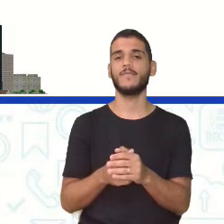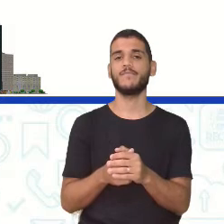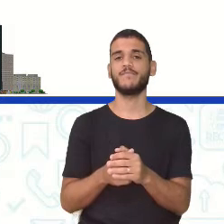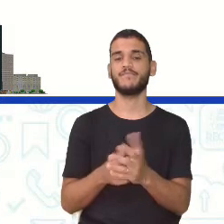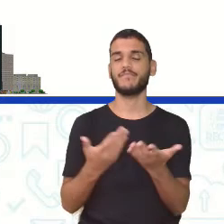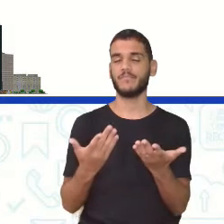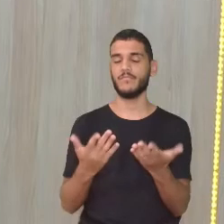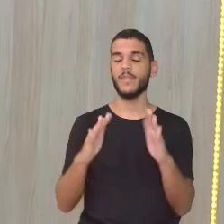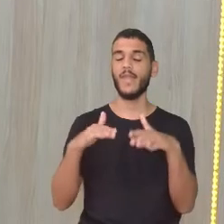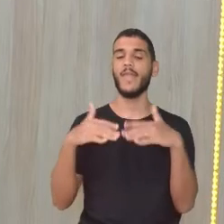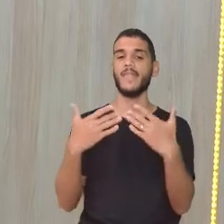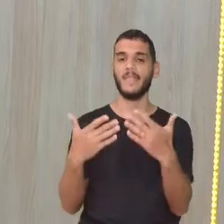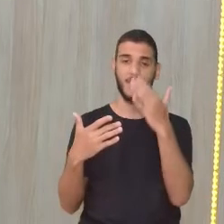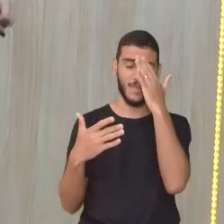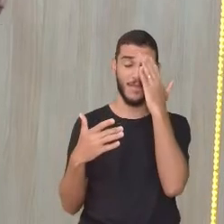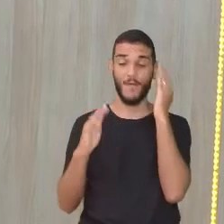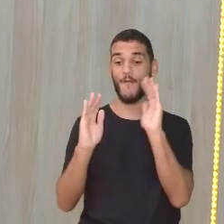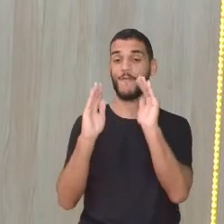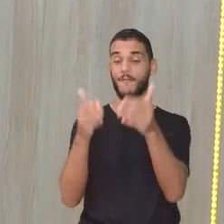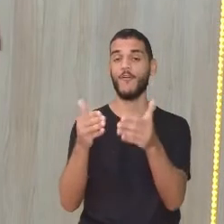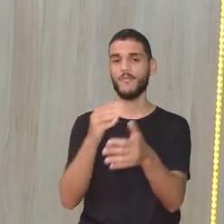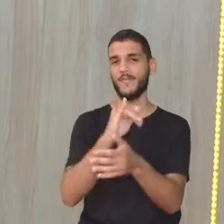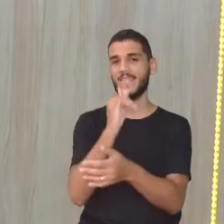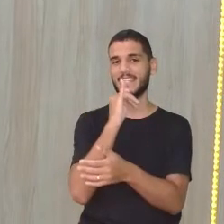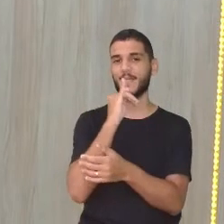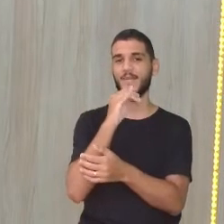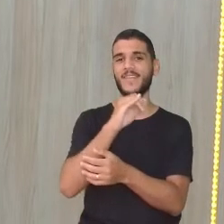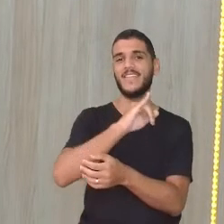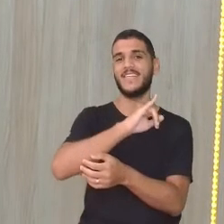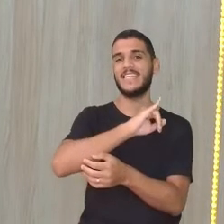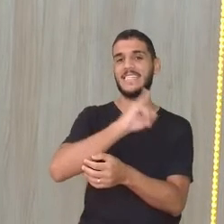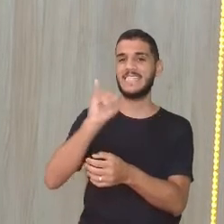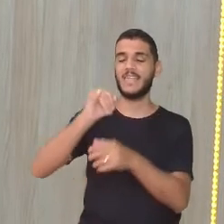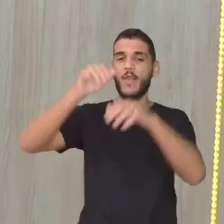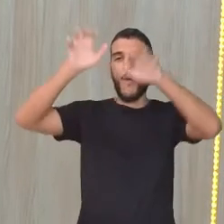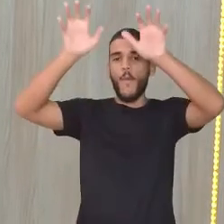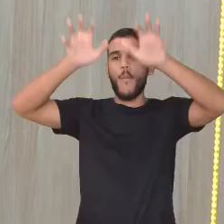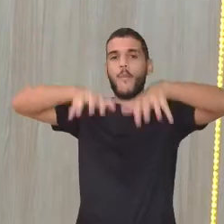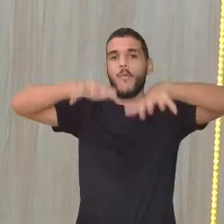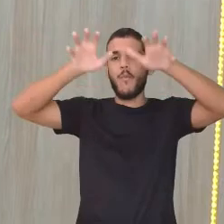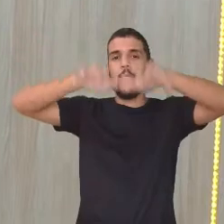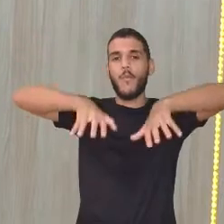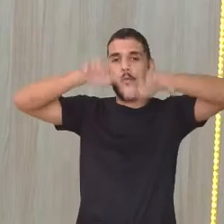chove, eita, Recife! Que a gente chama de Recife, não é?